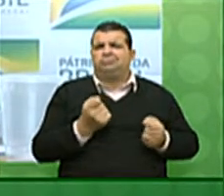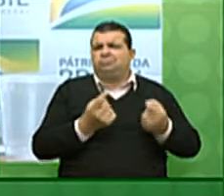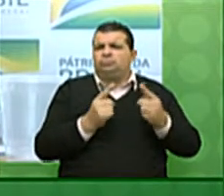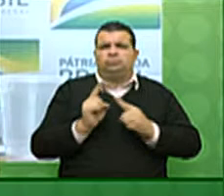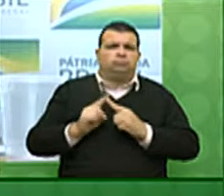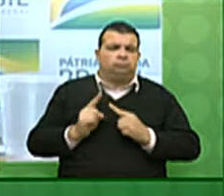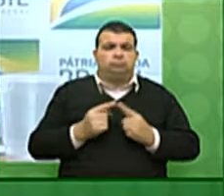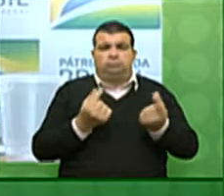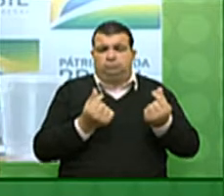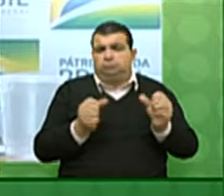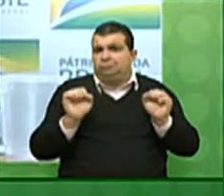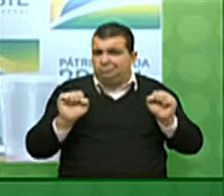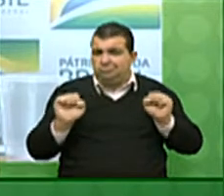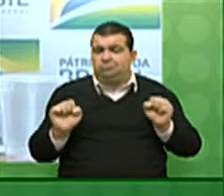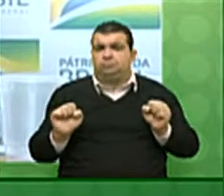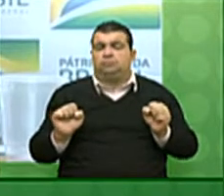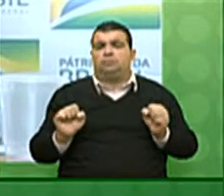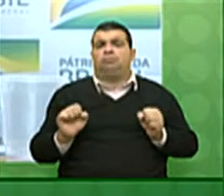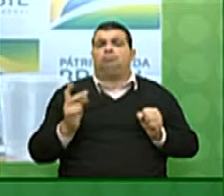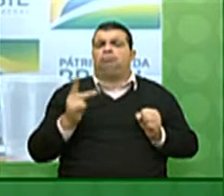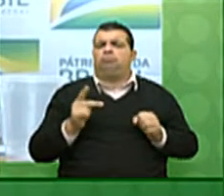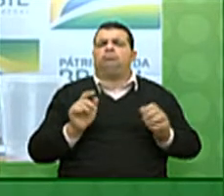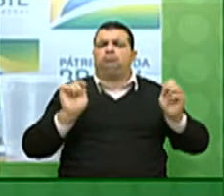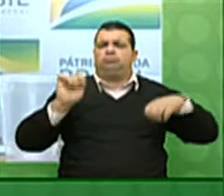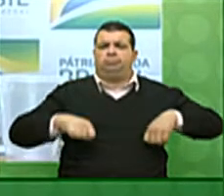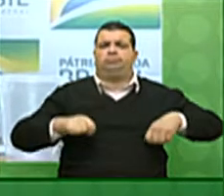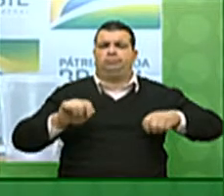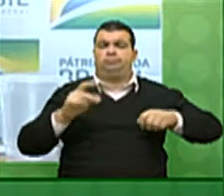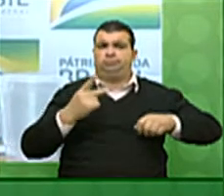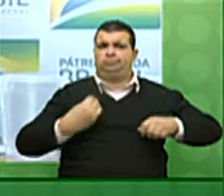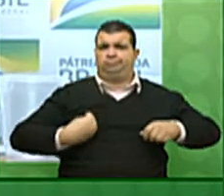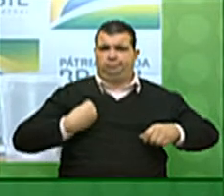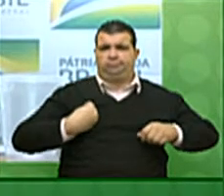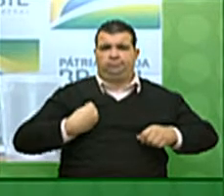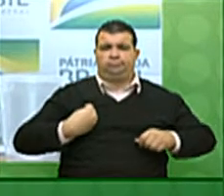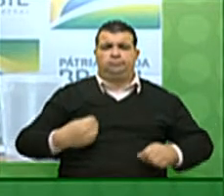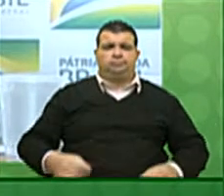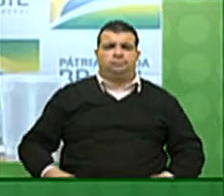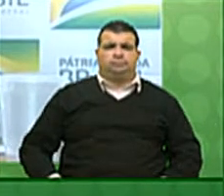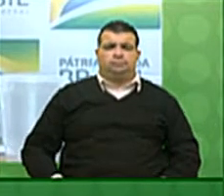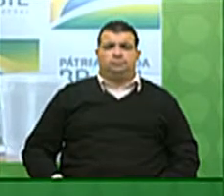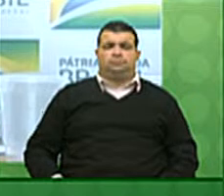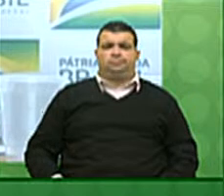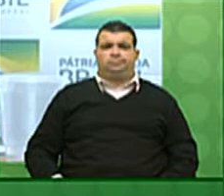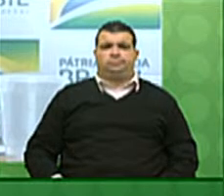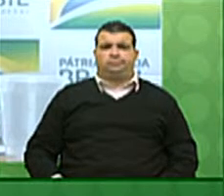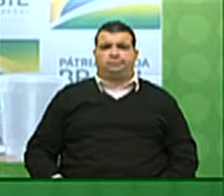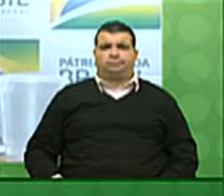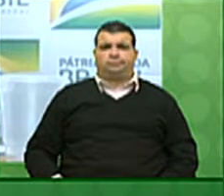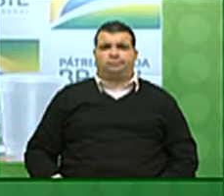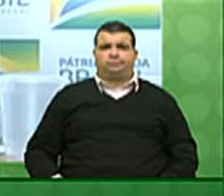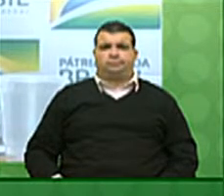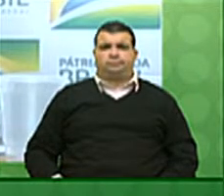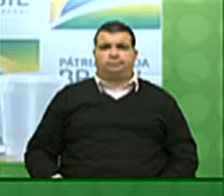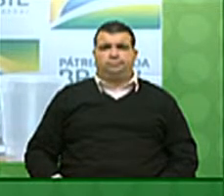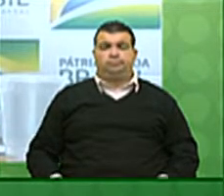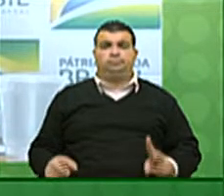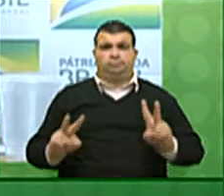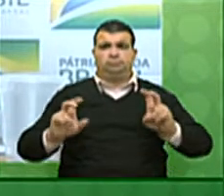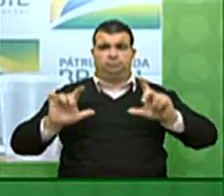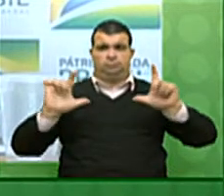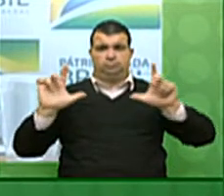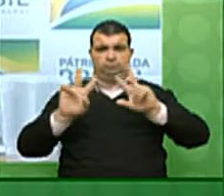algum tipo de recurso que lhes permita viver. A questão da nossa